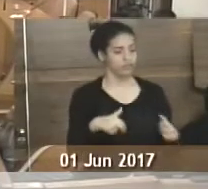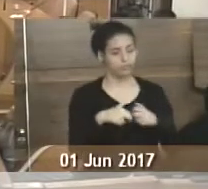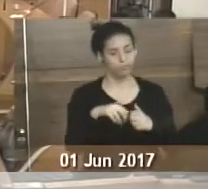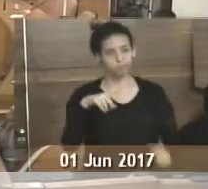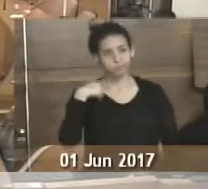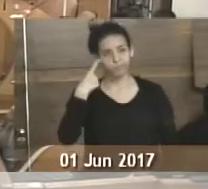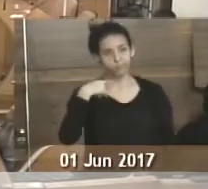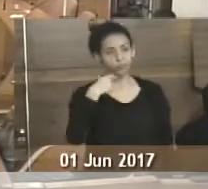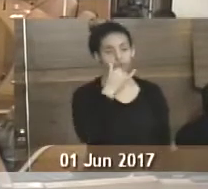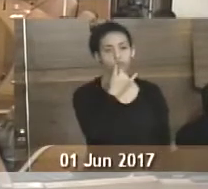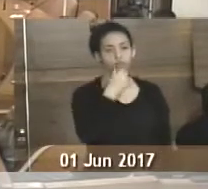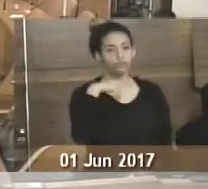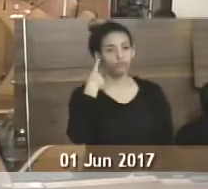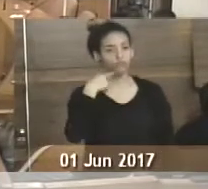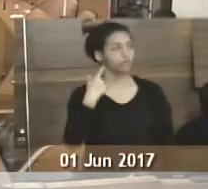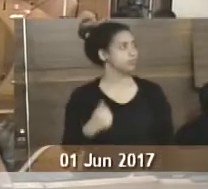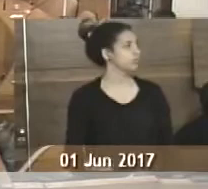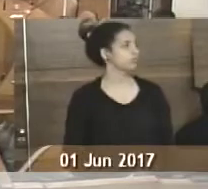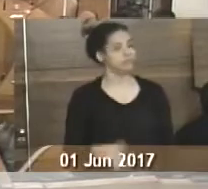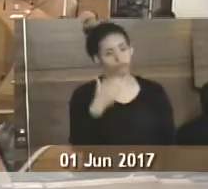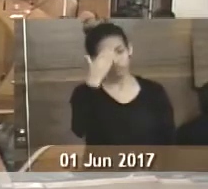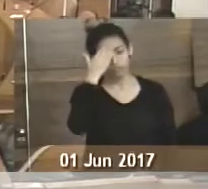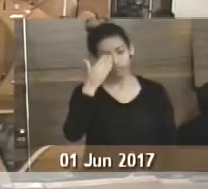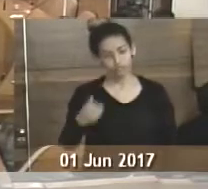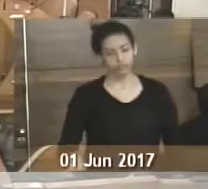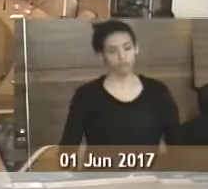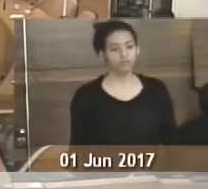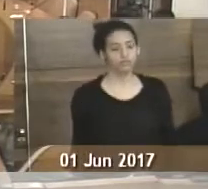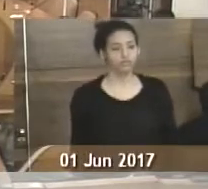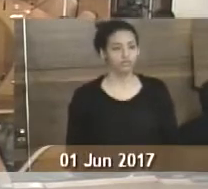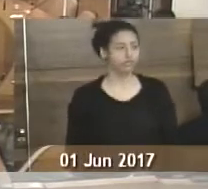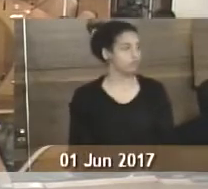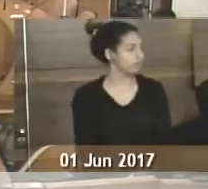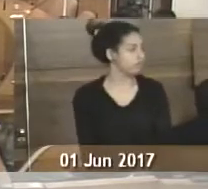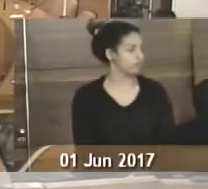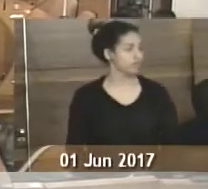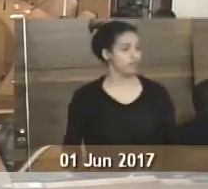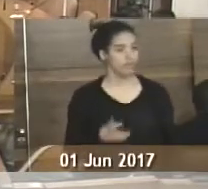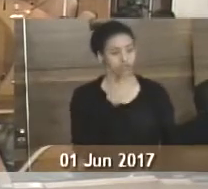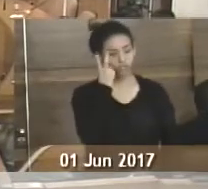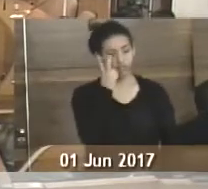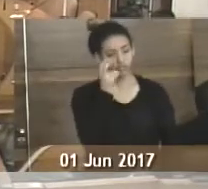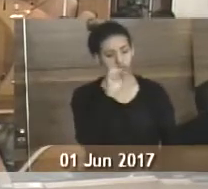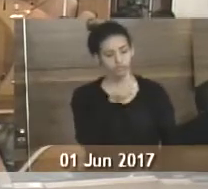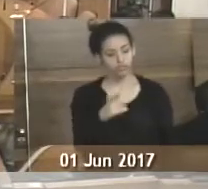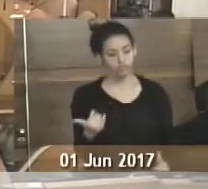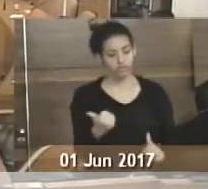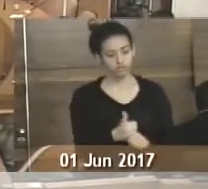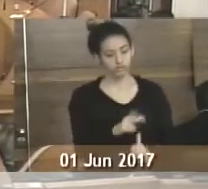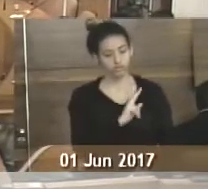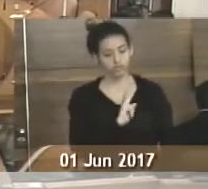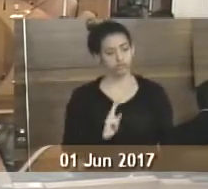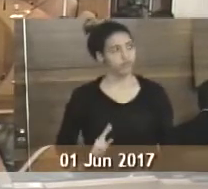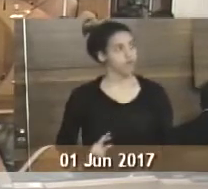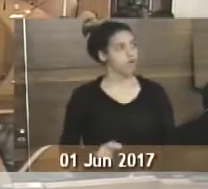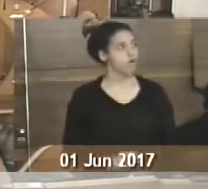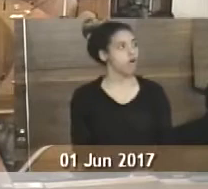08 da Câmara dos Deputados. Muito obrigado. Por favor, vereador José Augusto, retome à presidência.